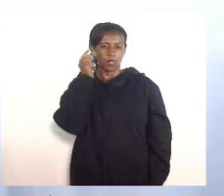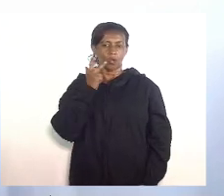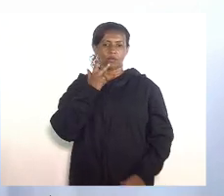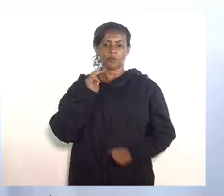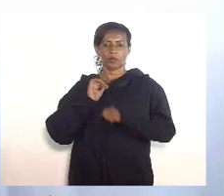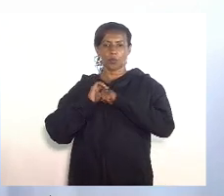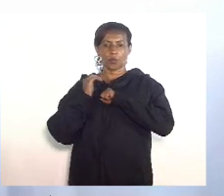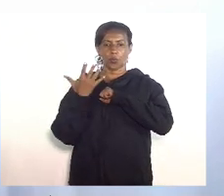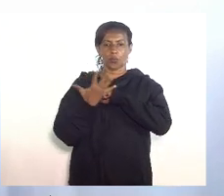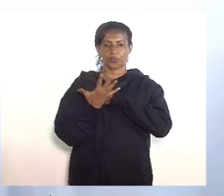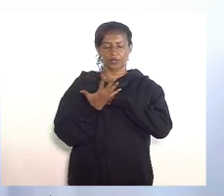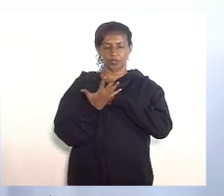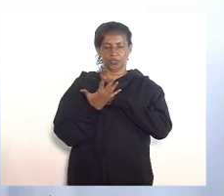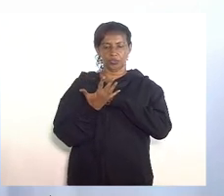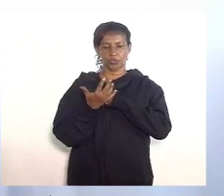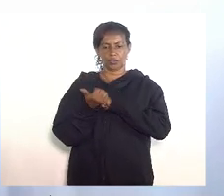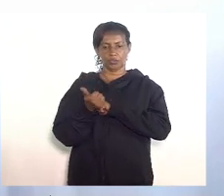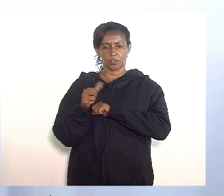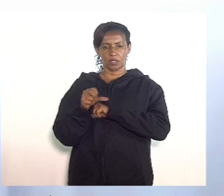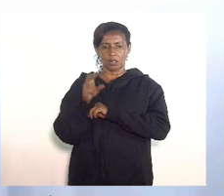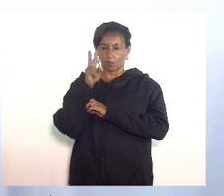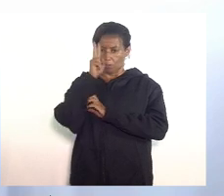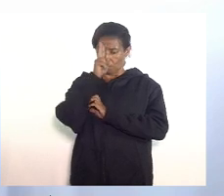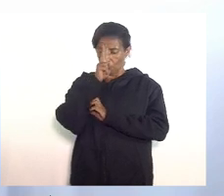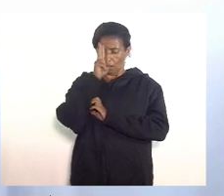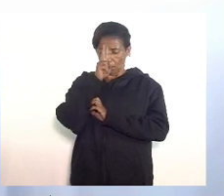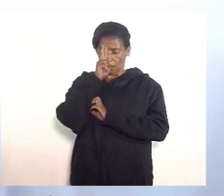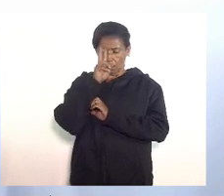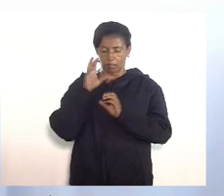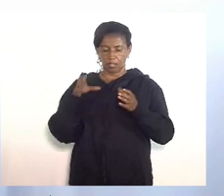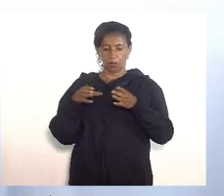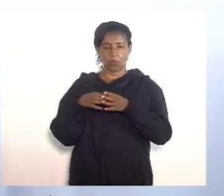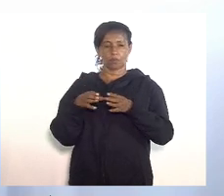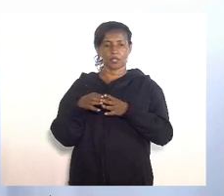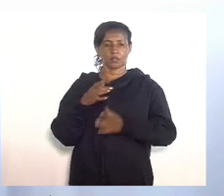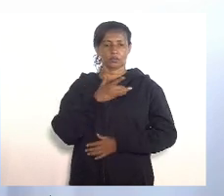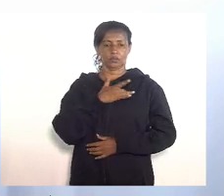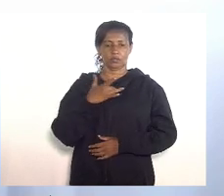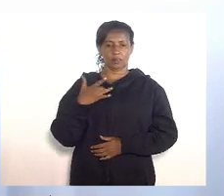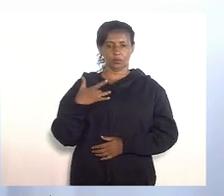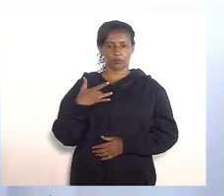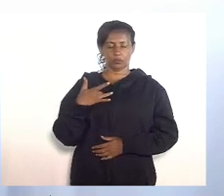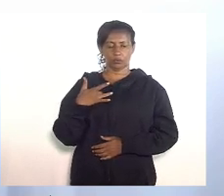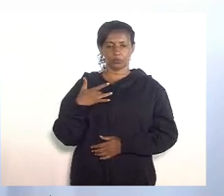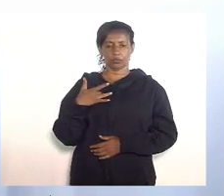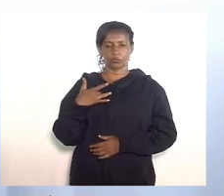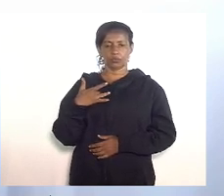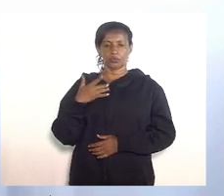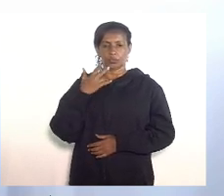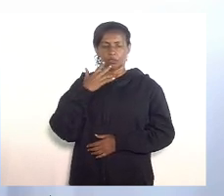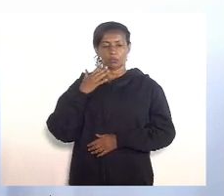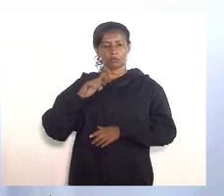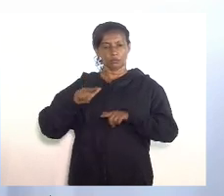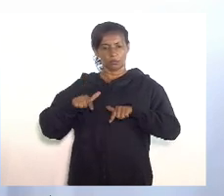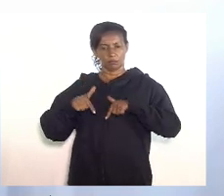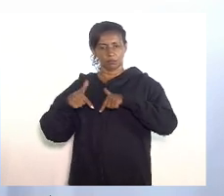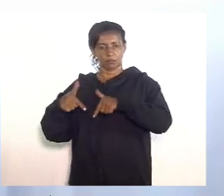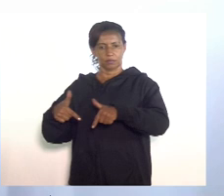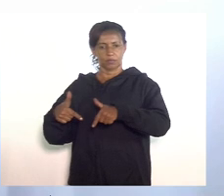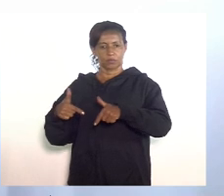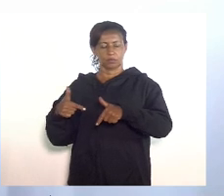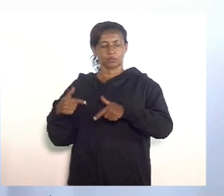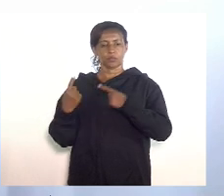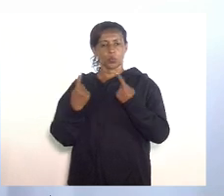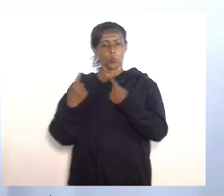-19 é bom que se lembre que a comissão de saúde ingressou com uma ação contra o